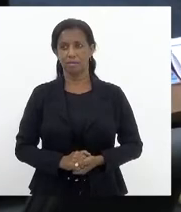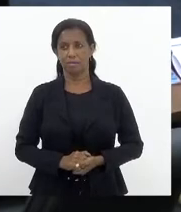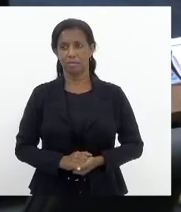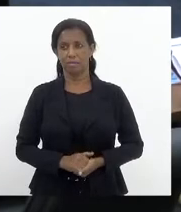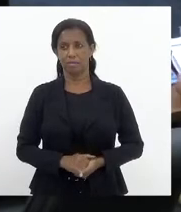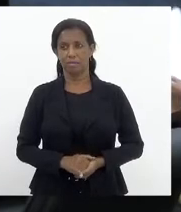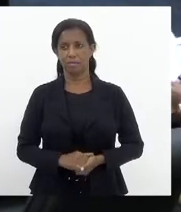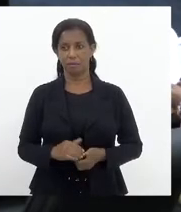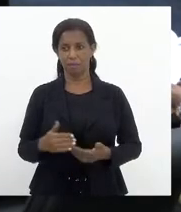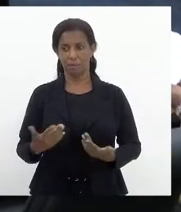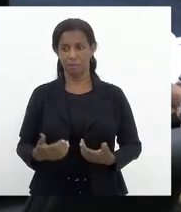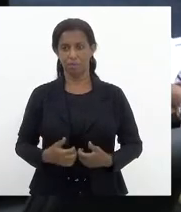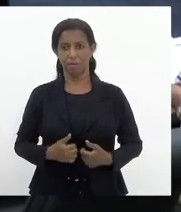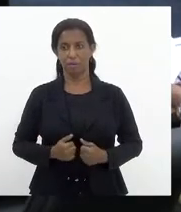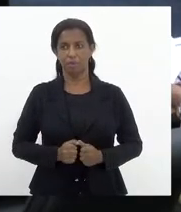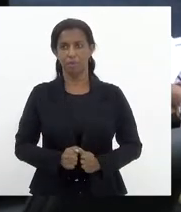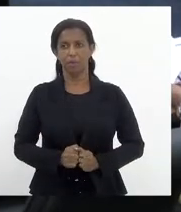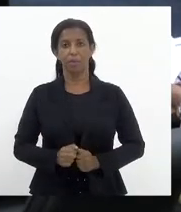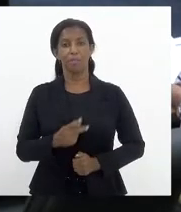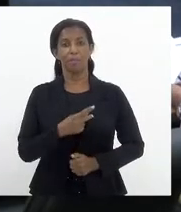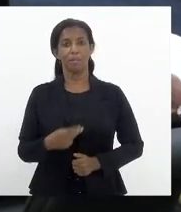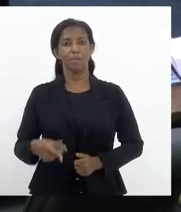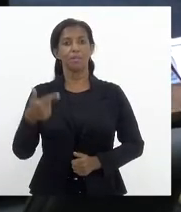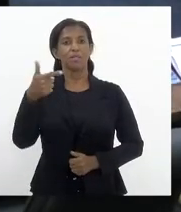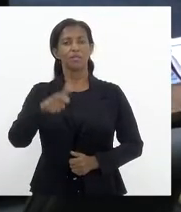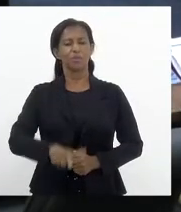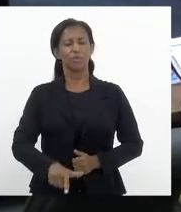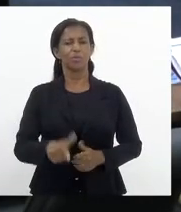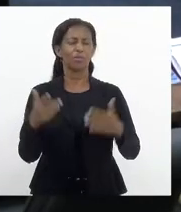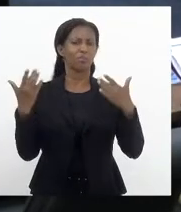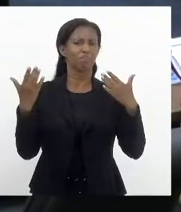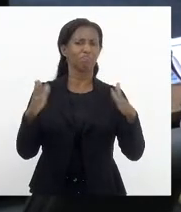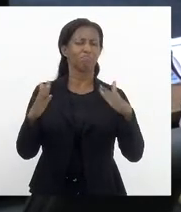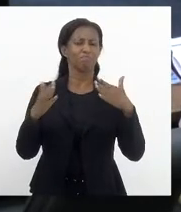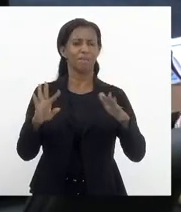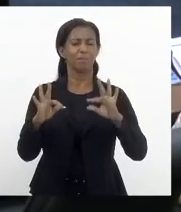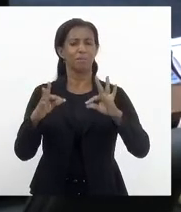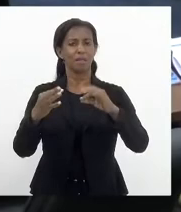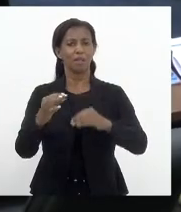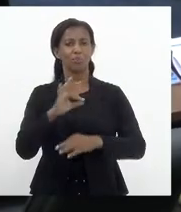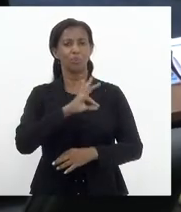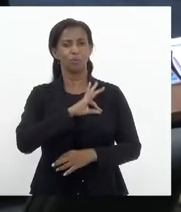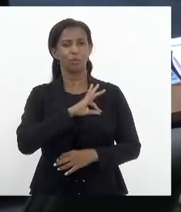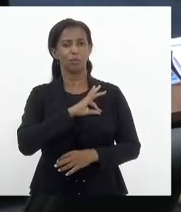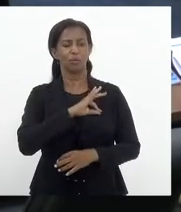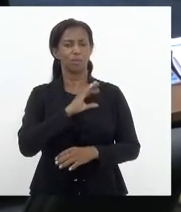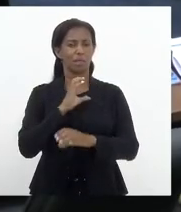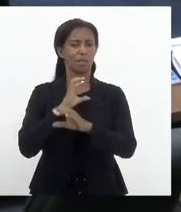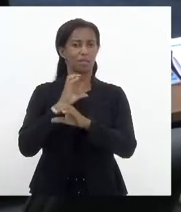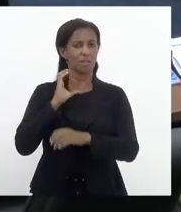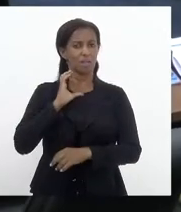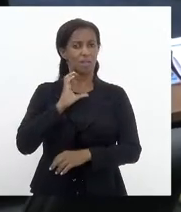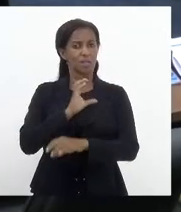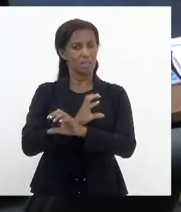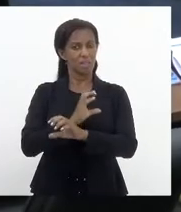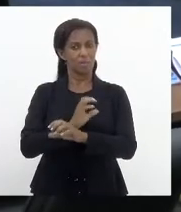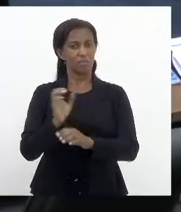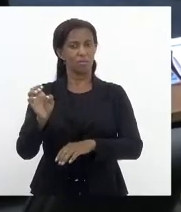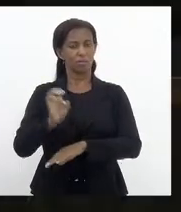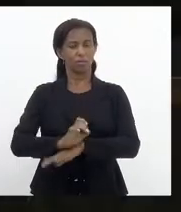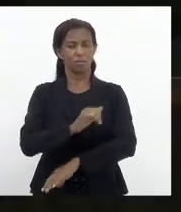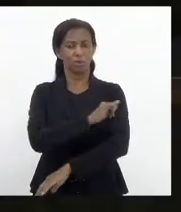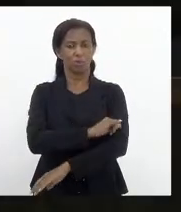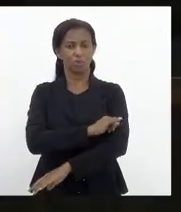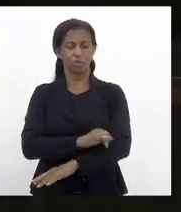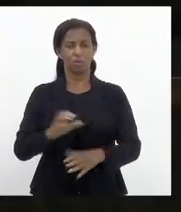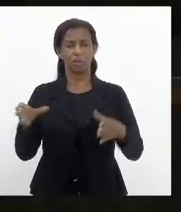Senhor presidente, mais uma vez, saudar a todos os policiais civis do Estado do Rio de Janeiro e o parecer favorável acompanhando a CCJ. Pela